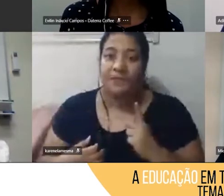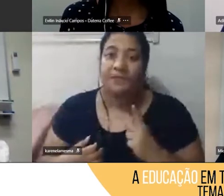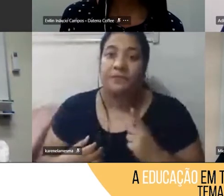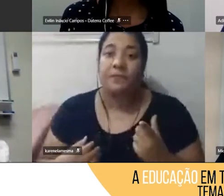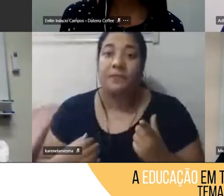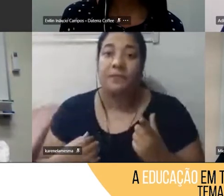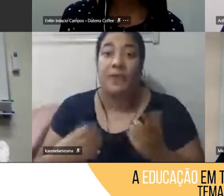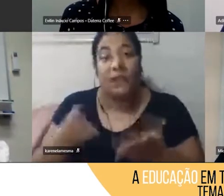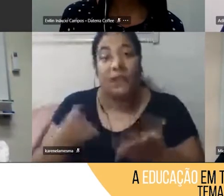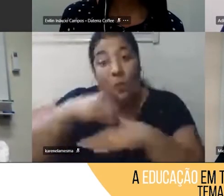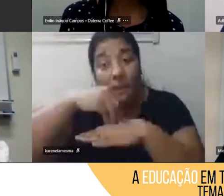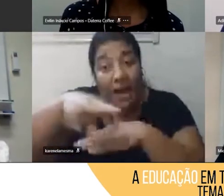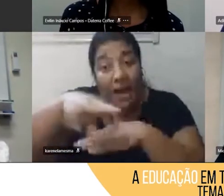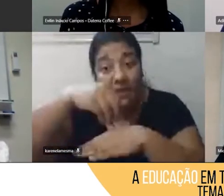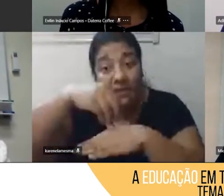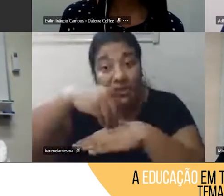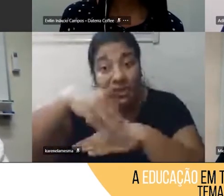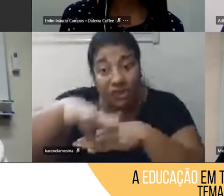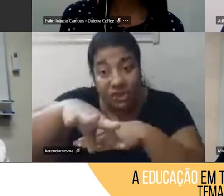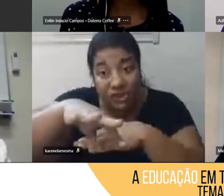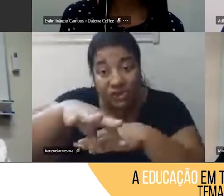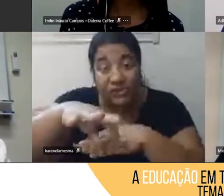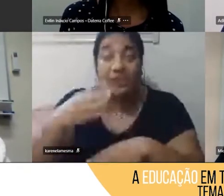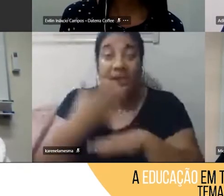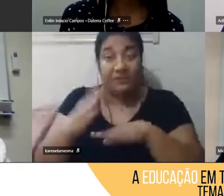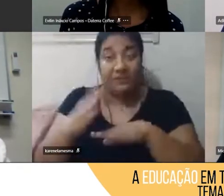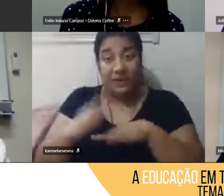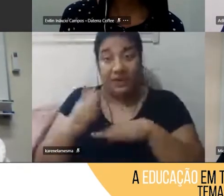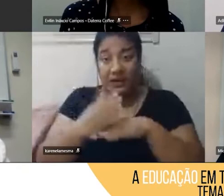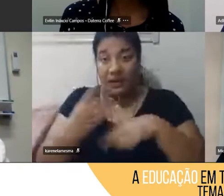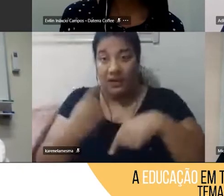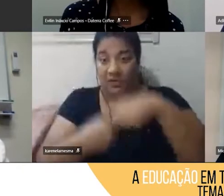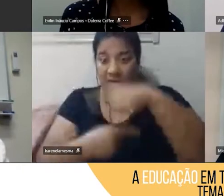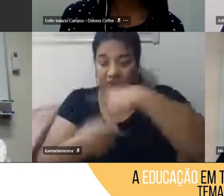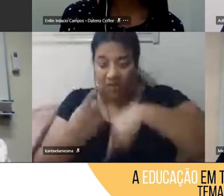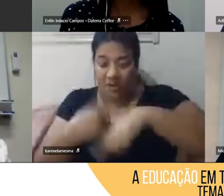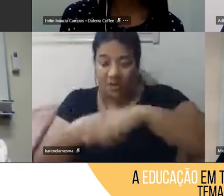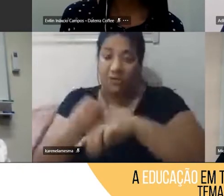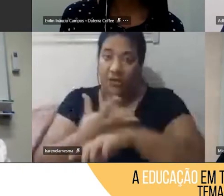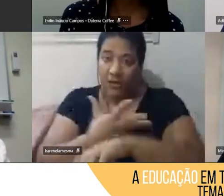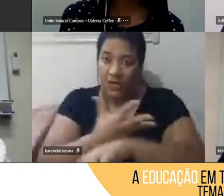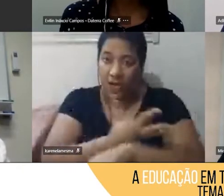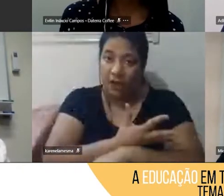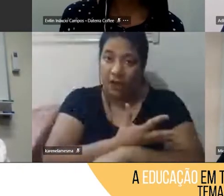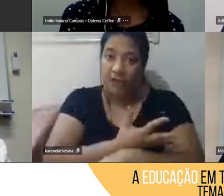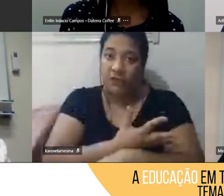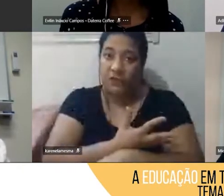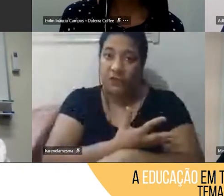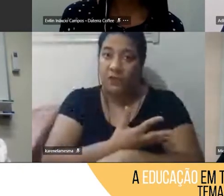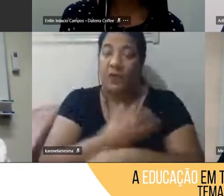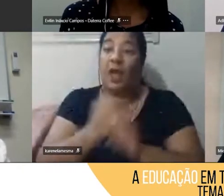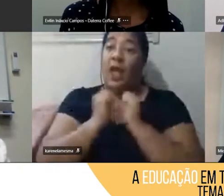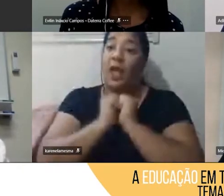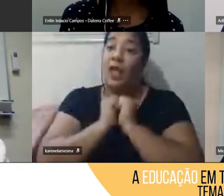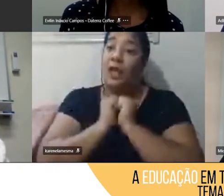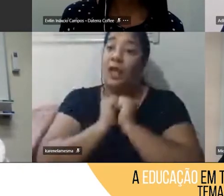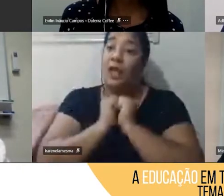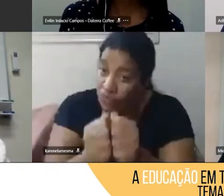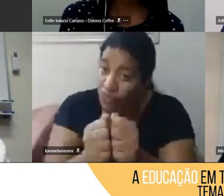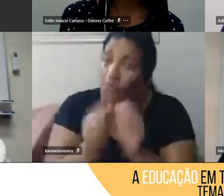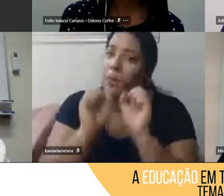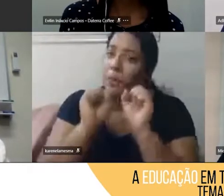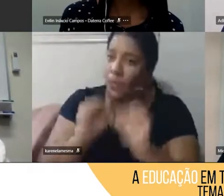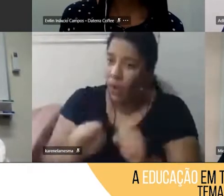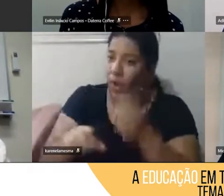dicas para a gente desenvolver o sócio emocional com eles, então, não tem problema, a gente pode desenvolver